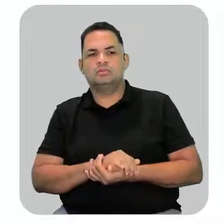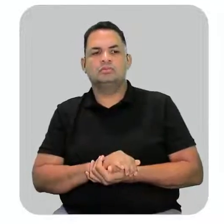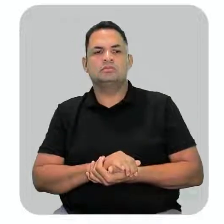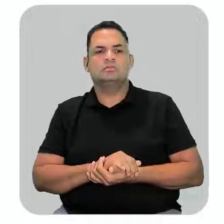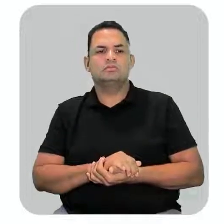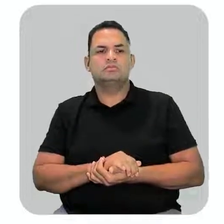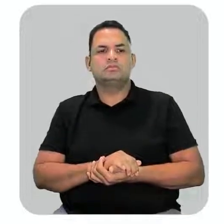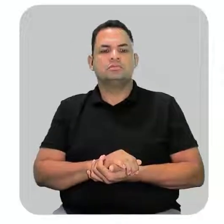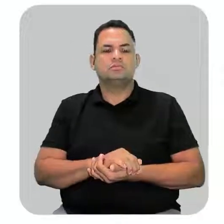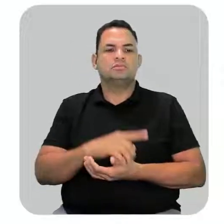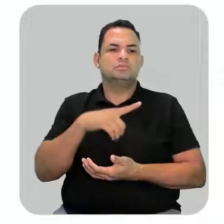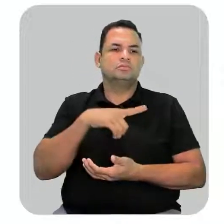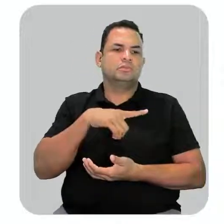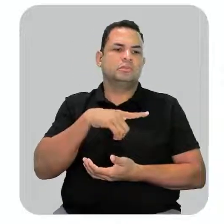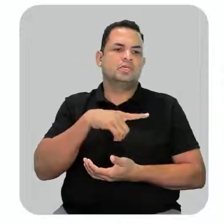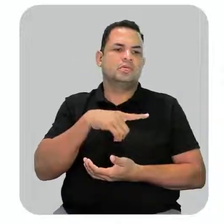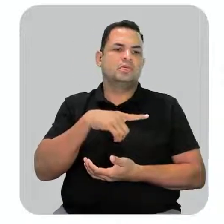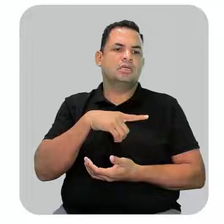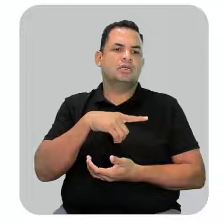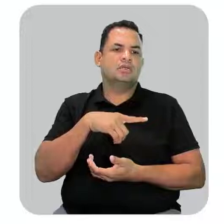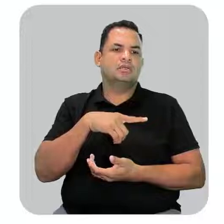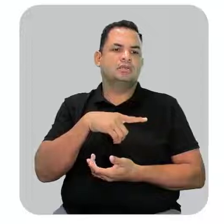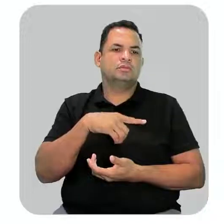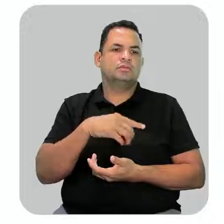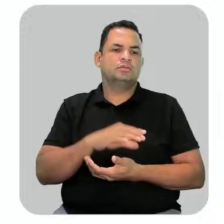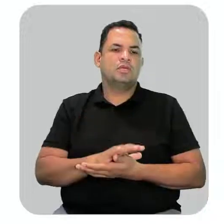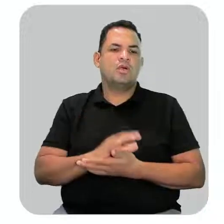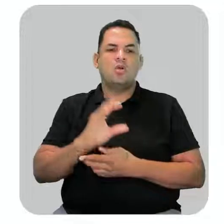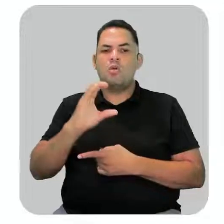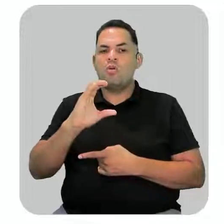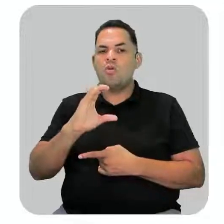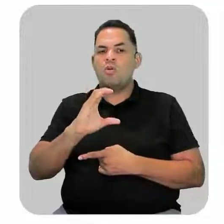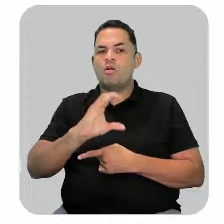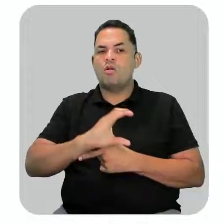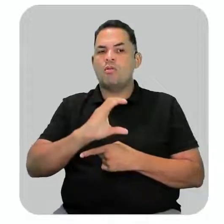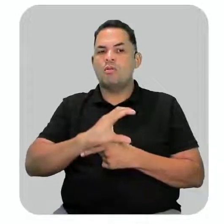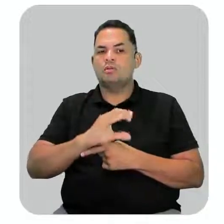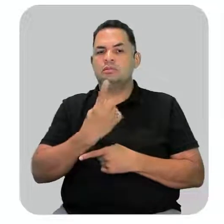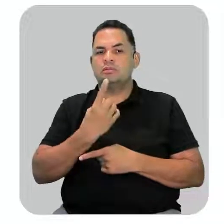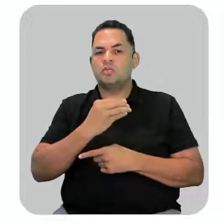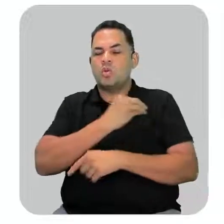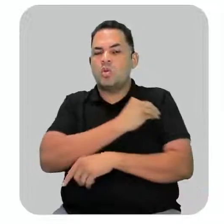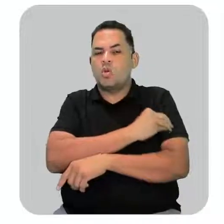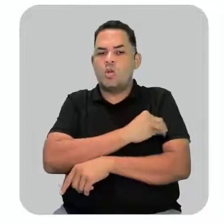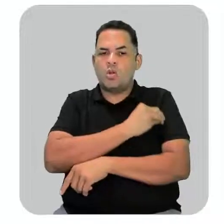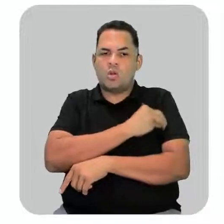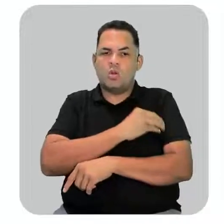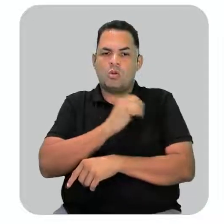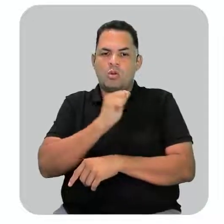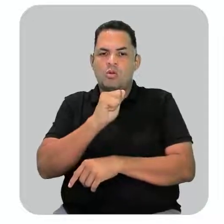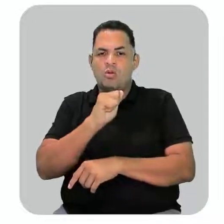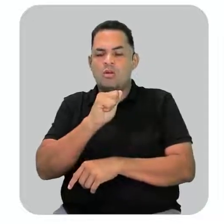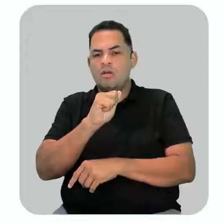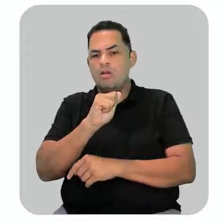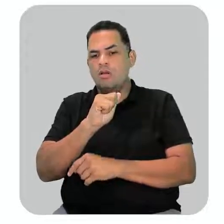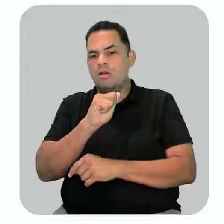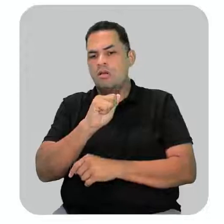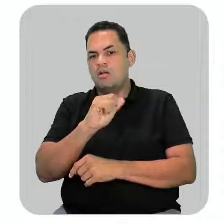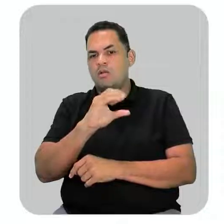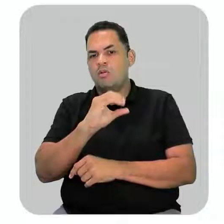2 tem uma ligação simples e no carbono 1 tem o álcool. Vai ficar como? Vai ficar o álcool, ó.